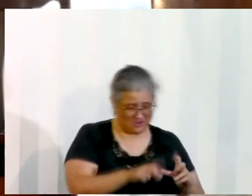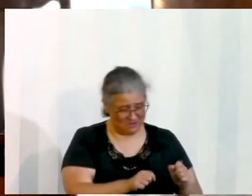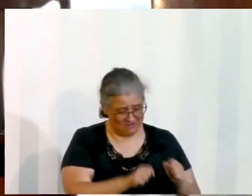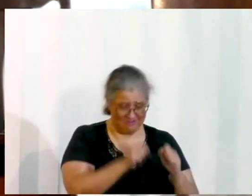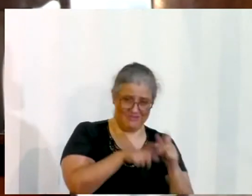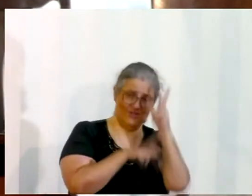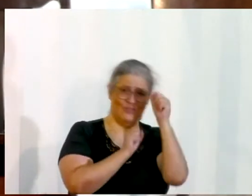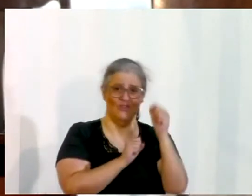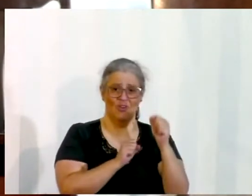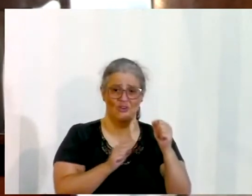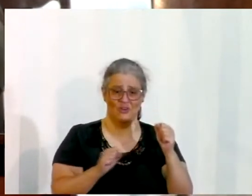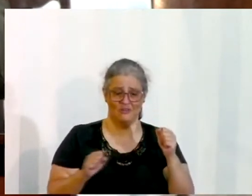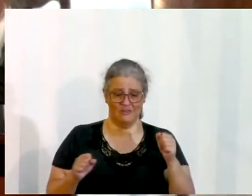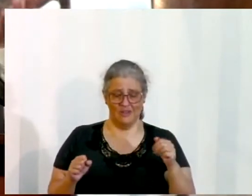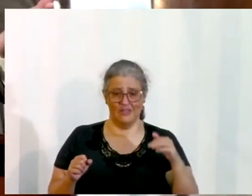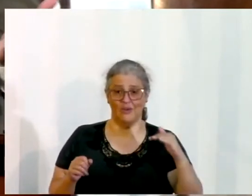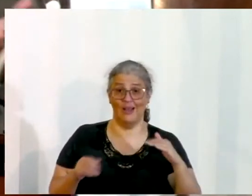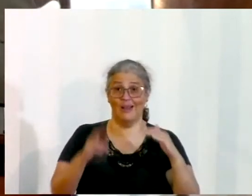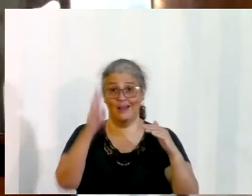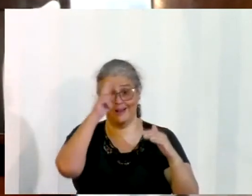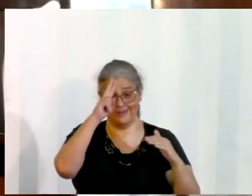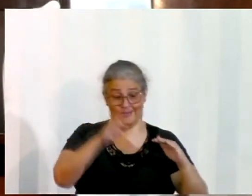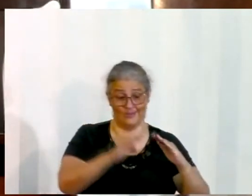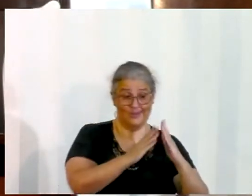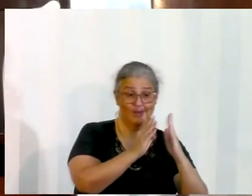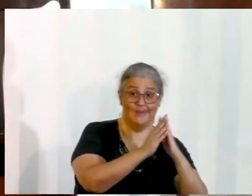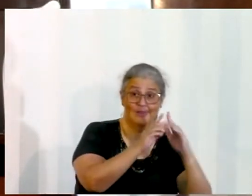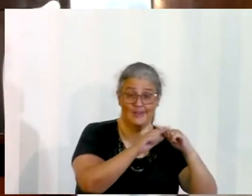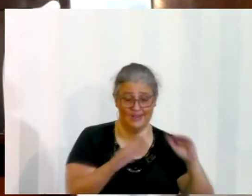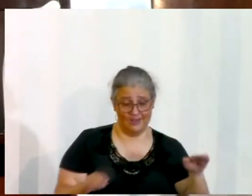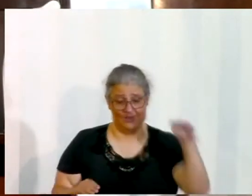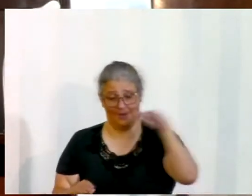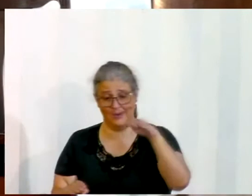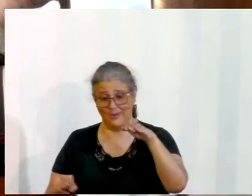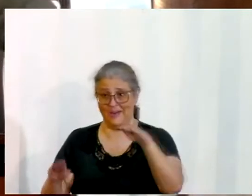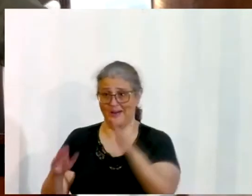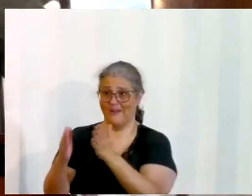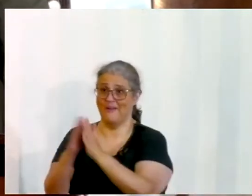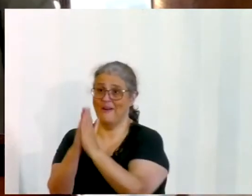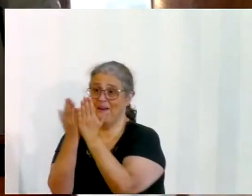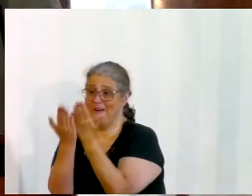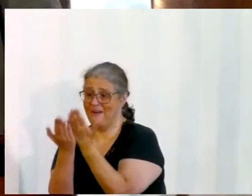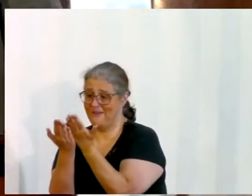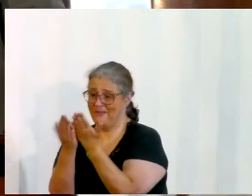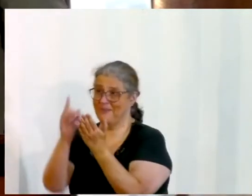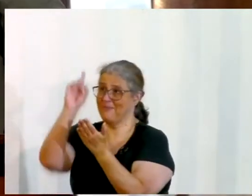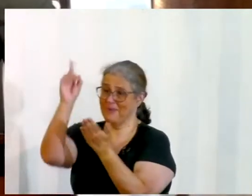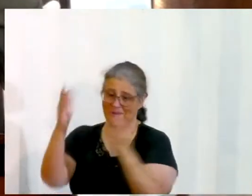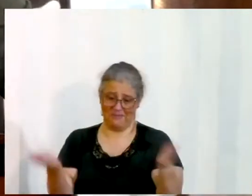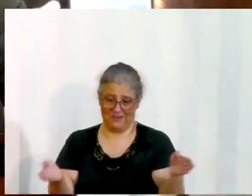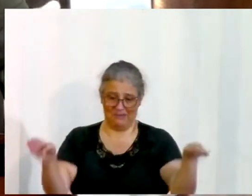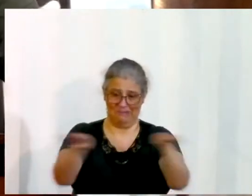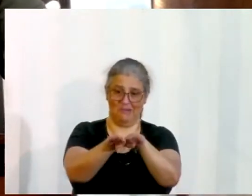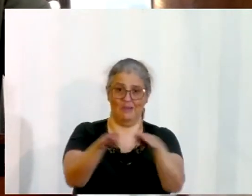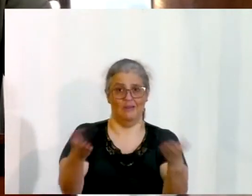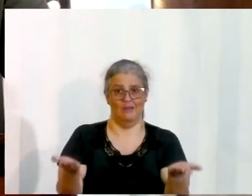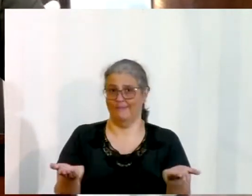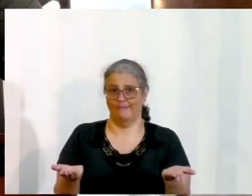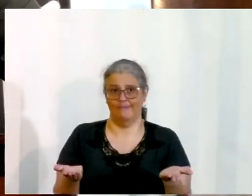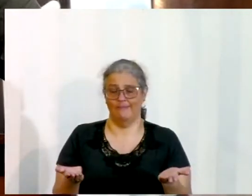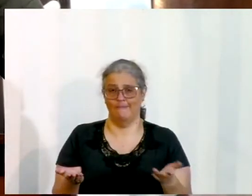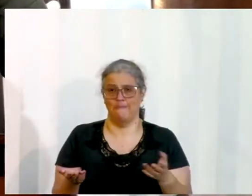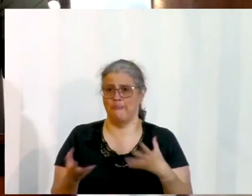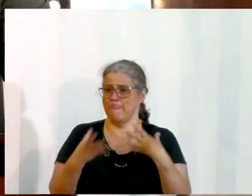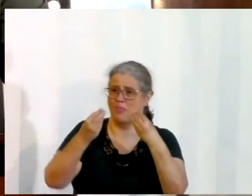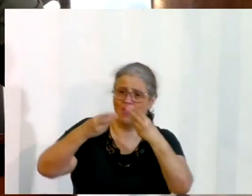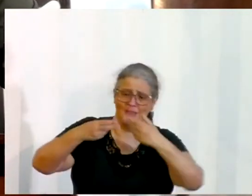no mesmo pé de igualdade da Bíblia e quem sabe até a tradição elevada e a Bíblia subordinada a ela, uma série de coisas foram